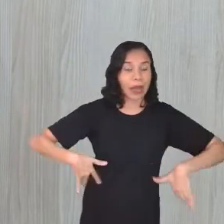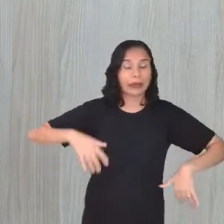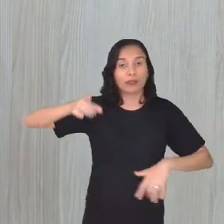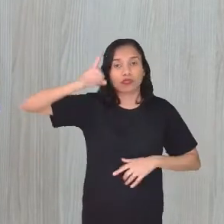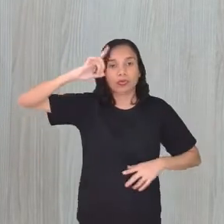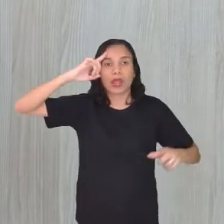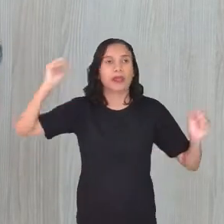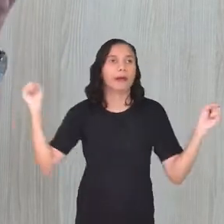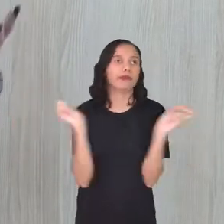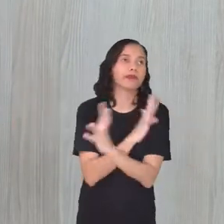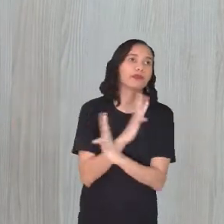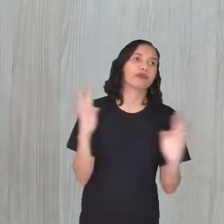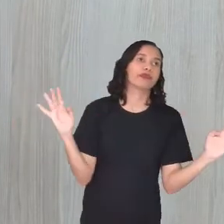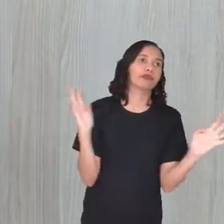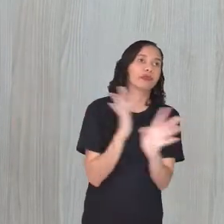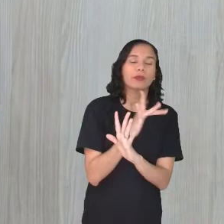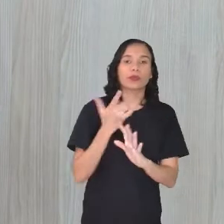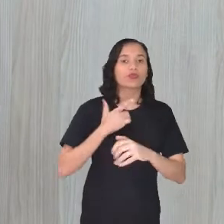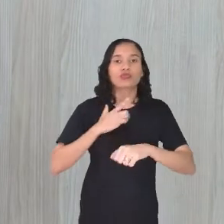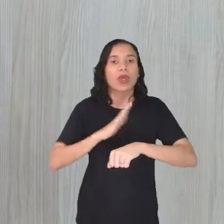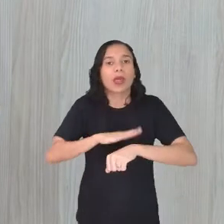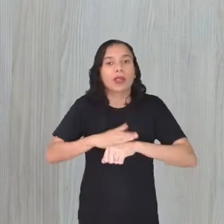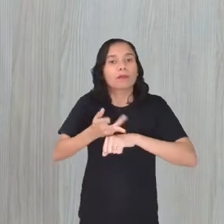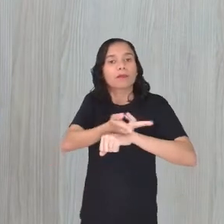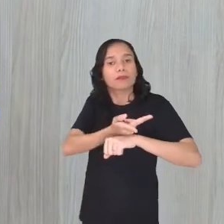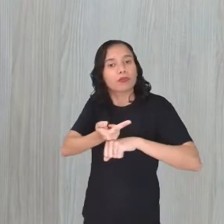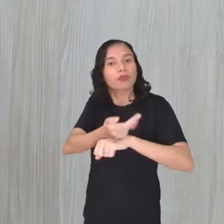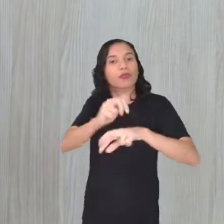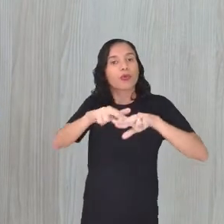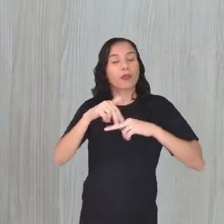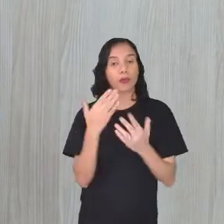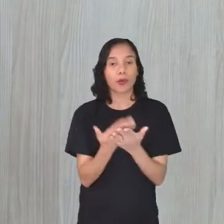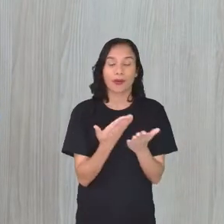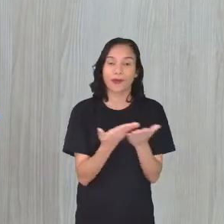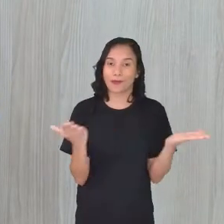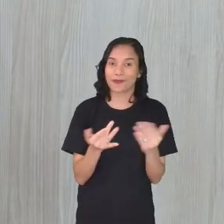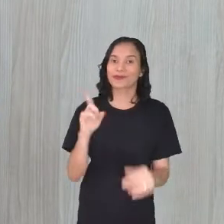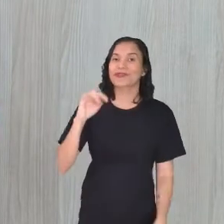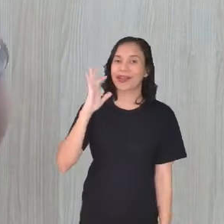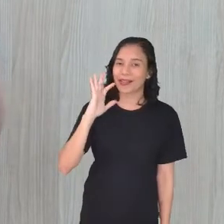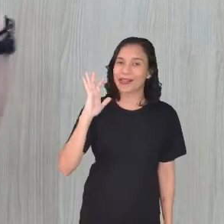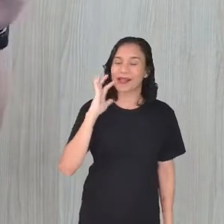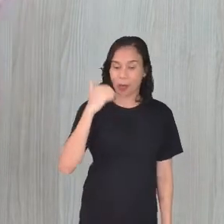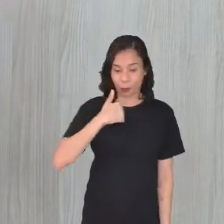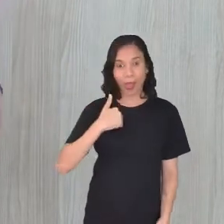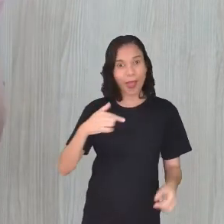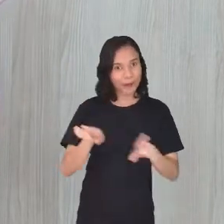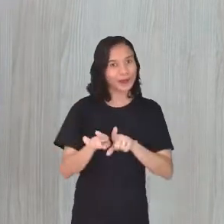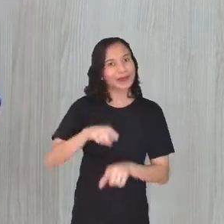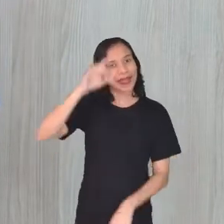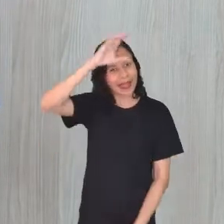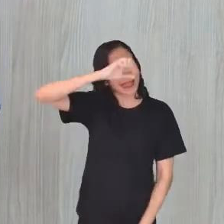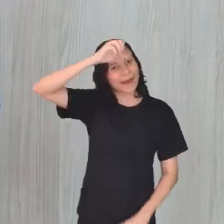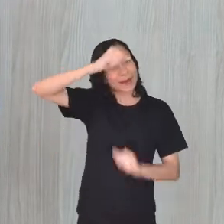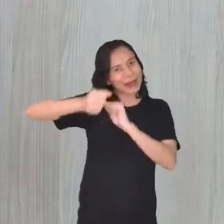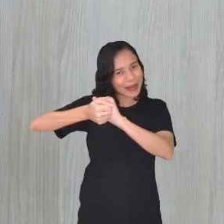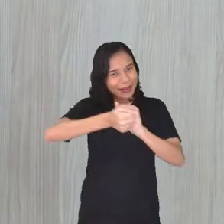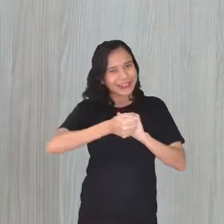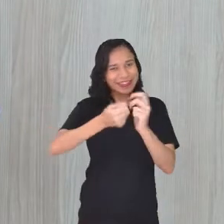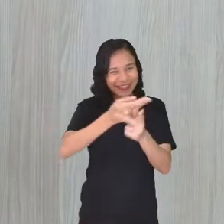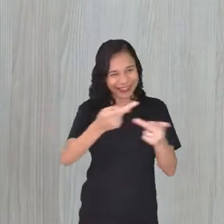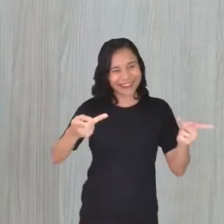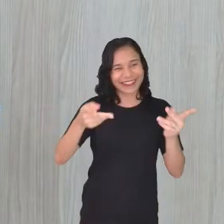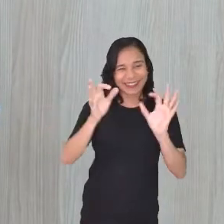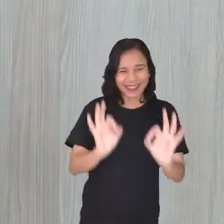E aí não tem nem tempo pra procurar. Então, essa aula vai ser bem legal, porque eu também vou aprender aqui junto com vocês,